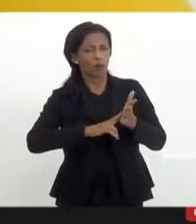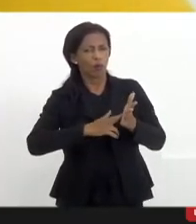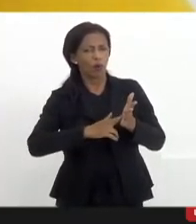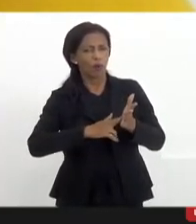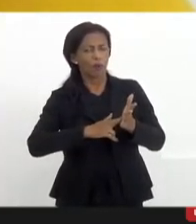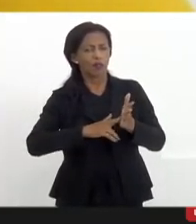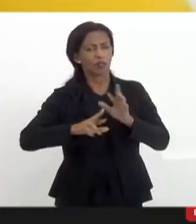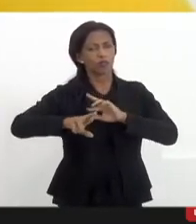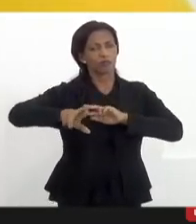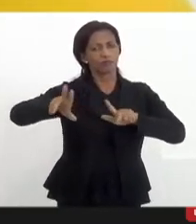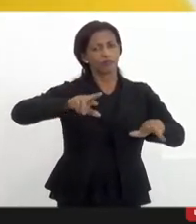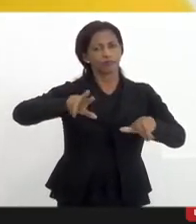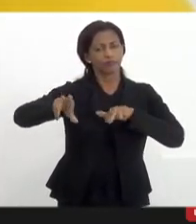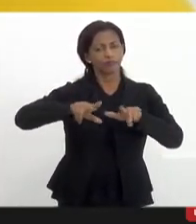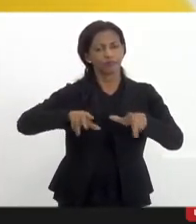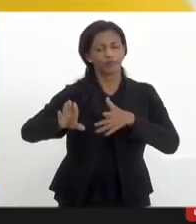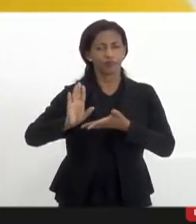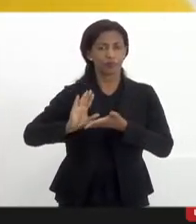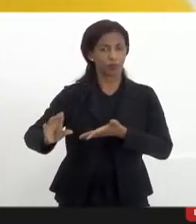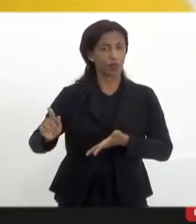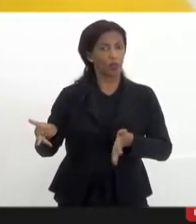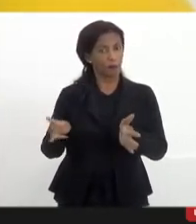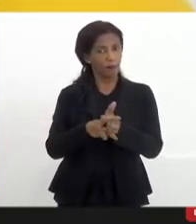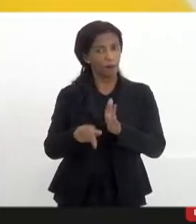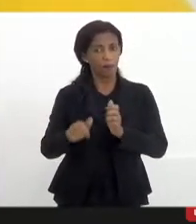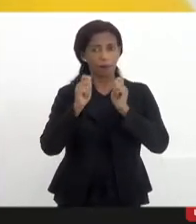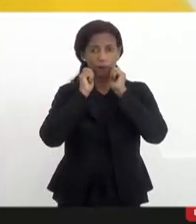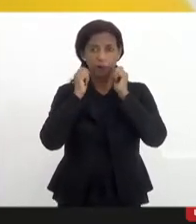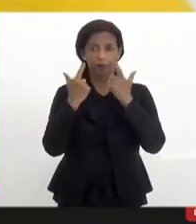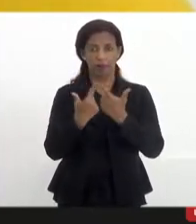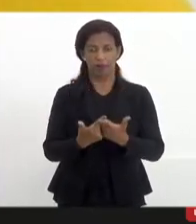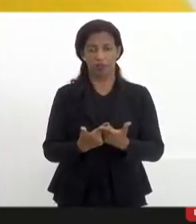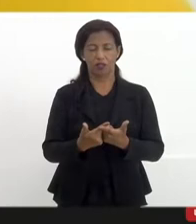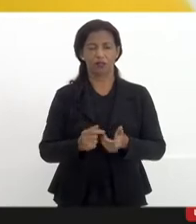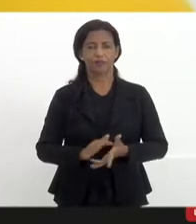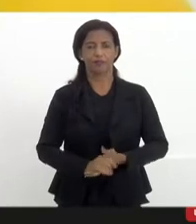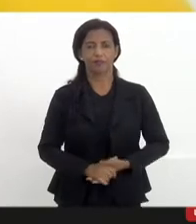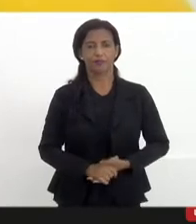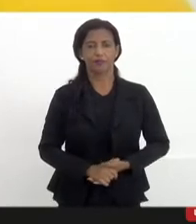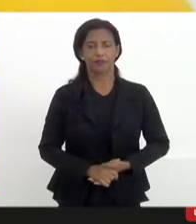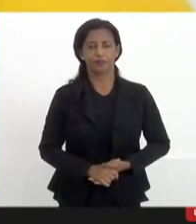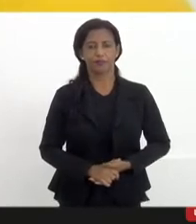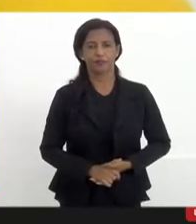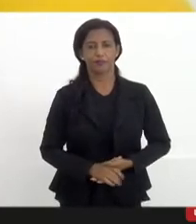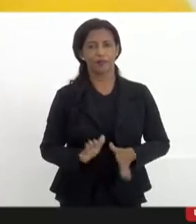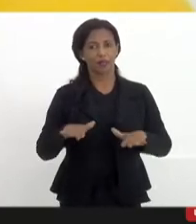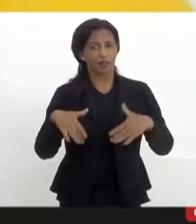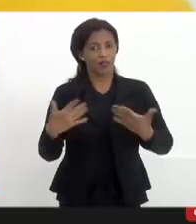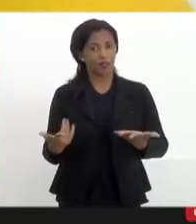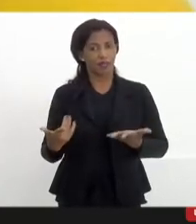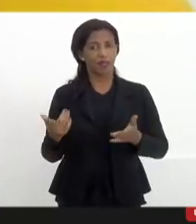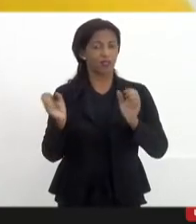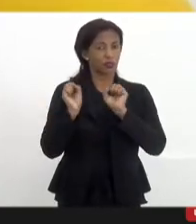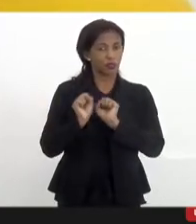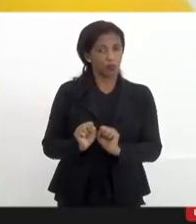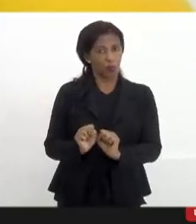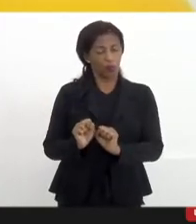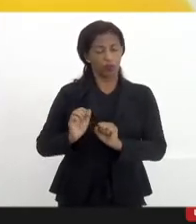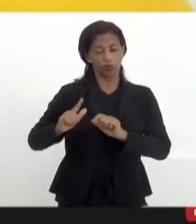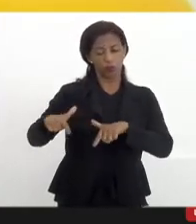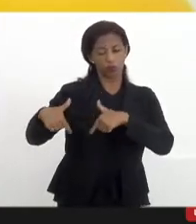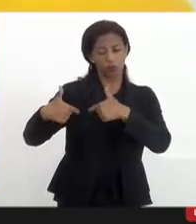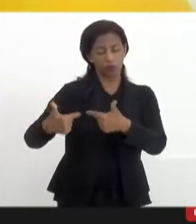frentes de financiamento. Inclusive aqui na própria LERJ. Inclusive aqui na própria LERJ. E aí eu acho que a gente pode atuar